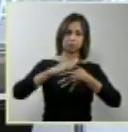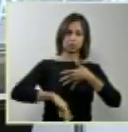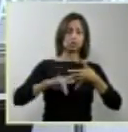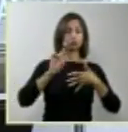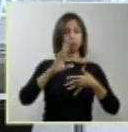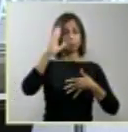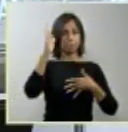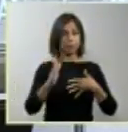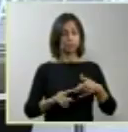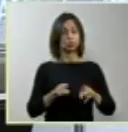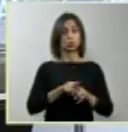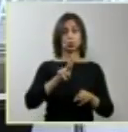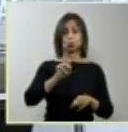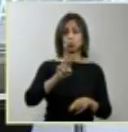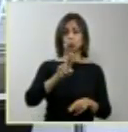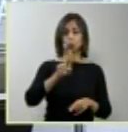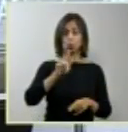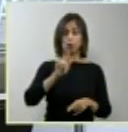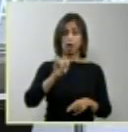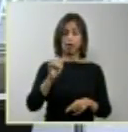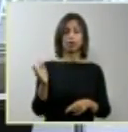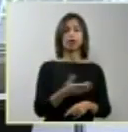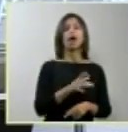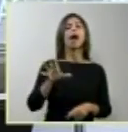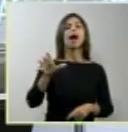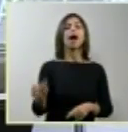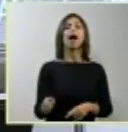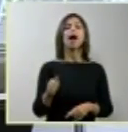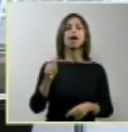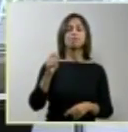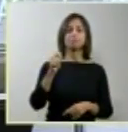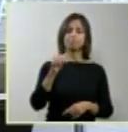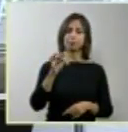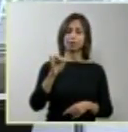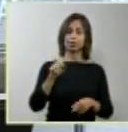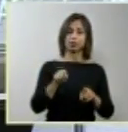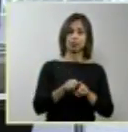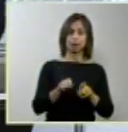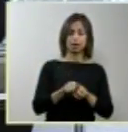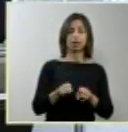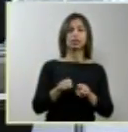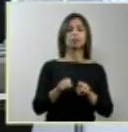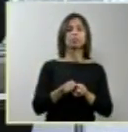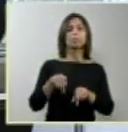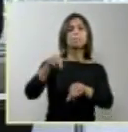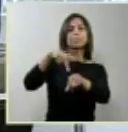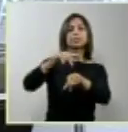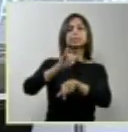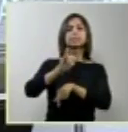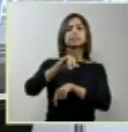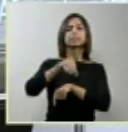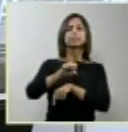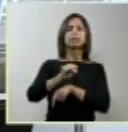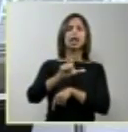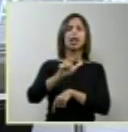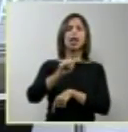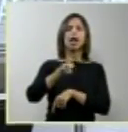na África, exceto na África do Sul, e nos países islâmicos. Ou seja,